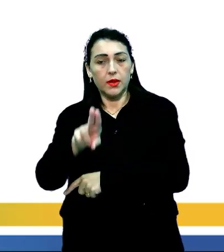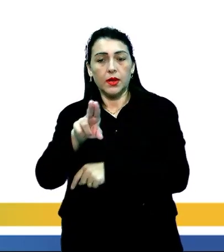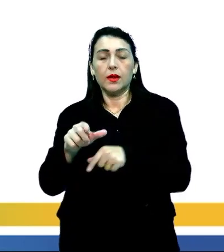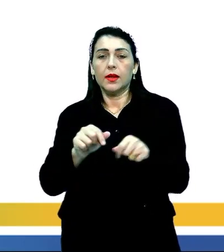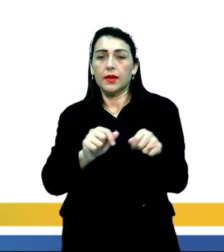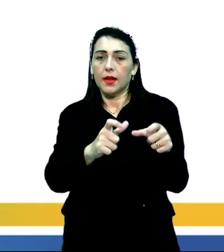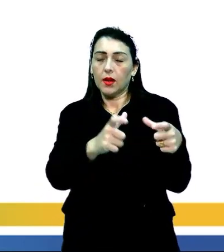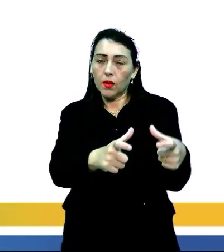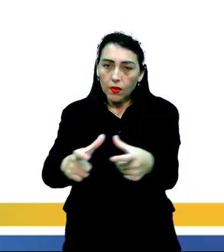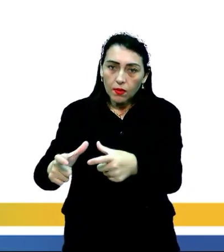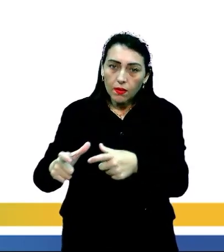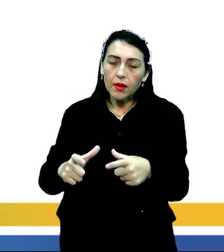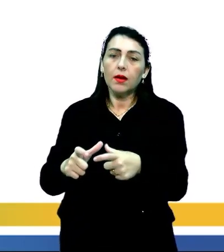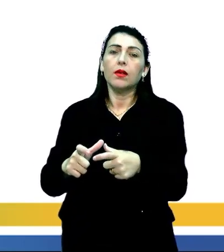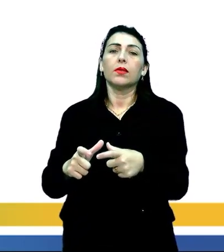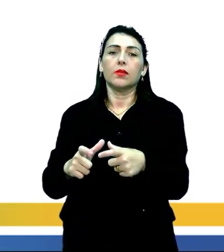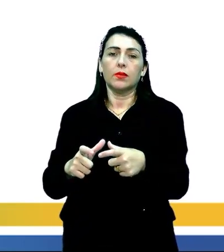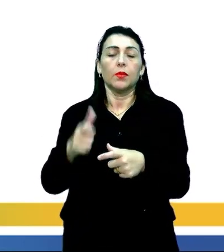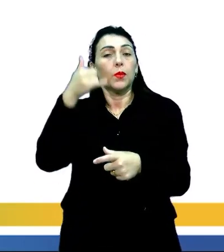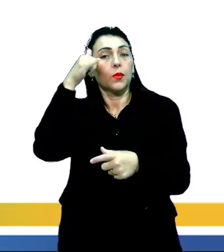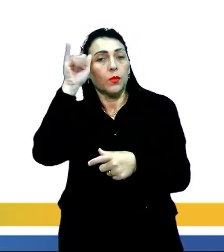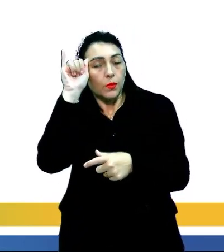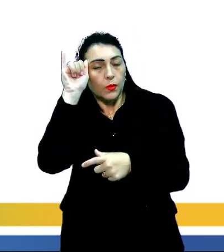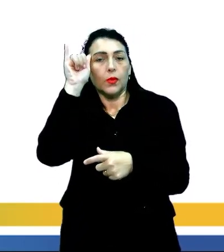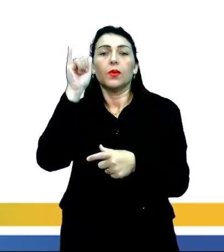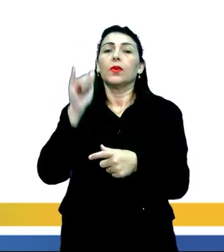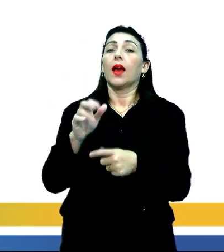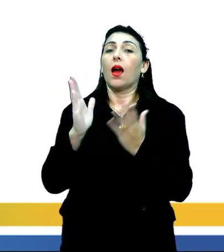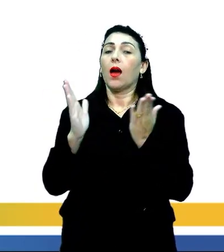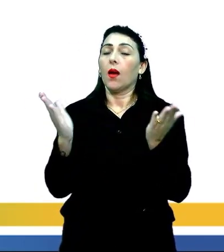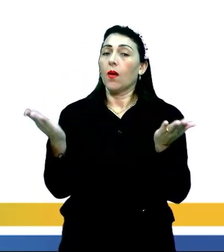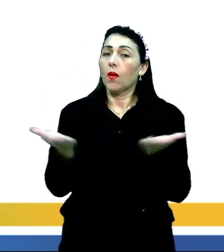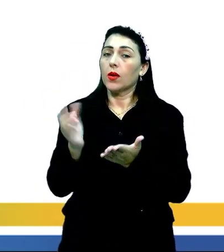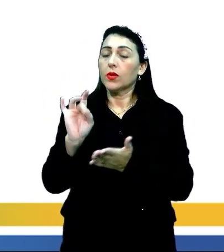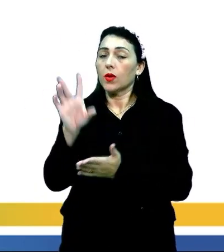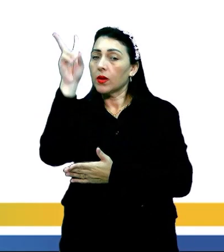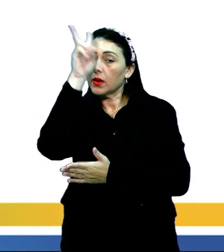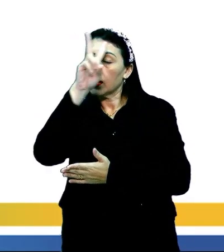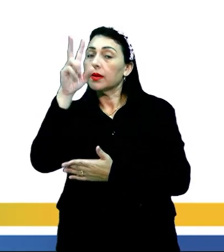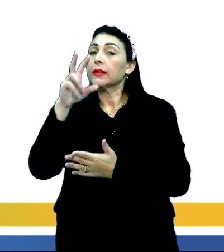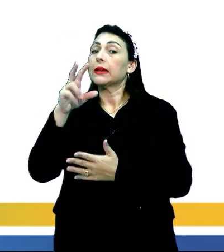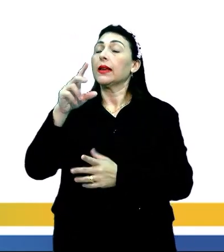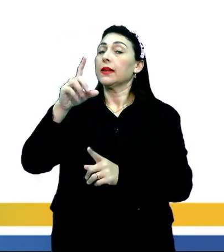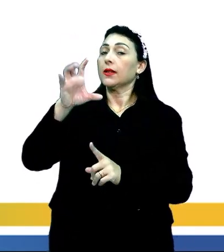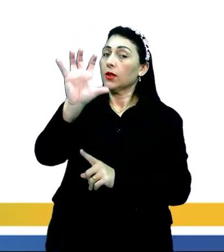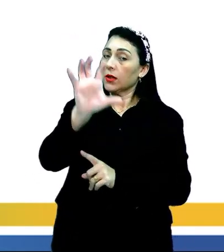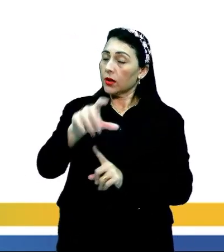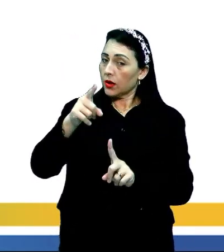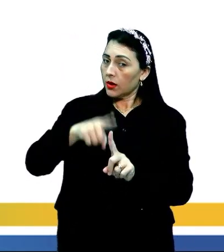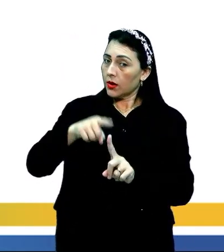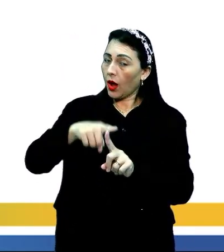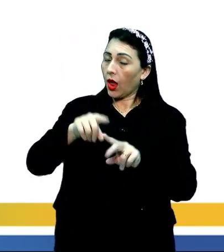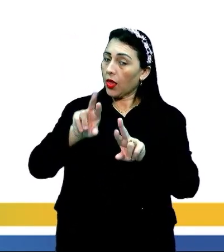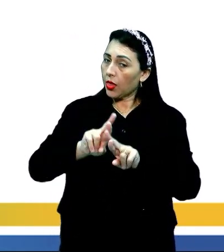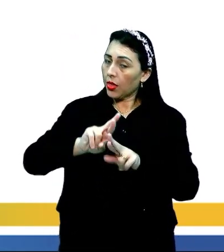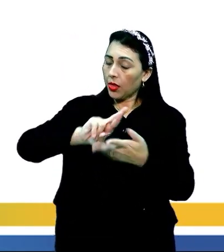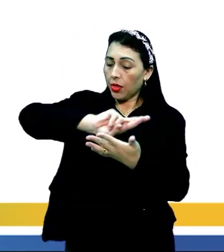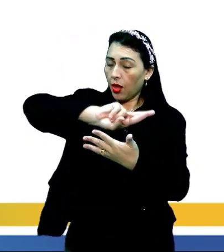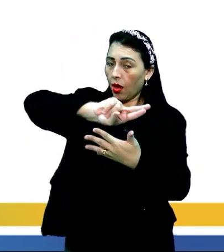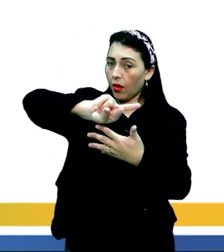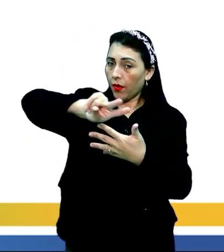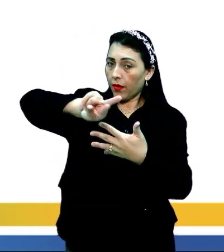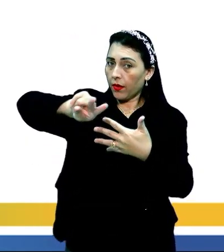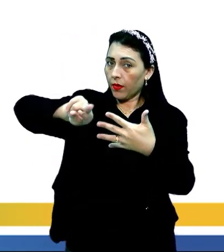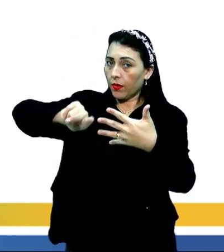área para pastagens. Gente, agora só relembrando que esses domínios, eles são bastante diferentes entre